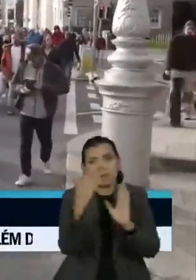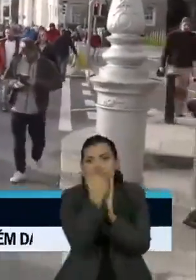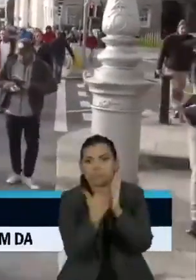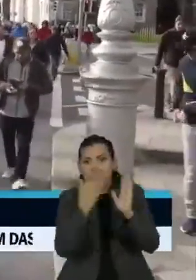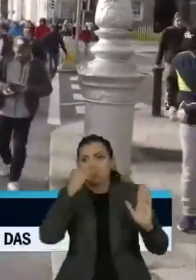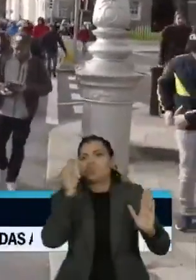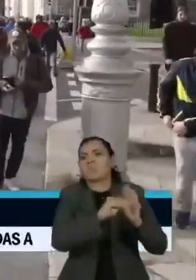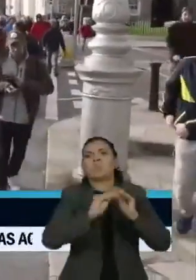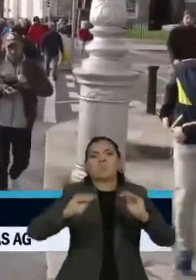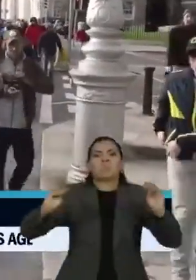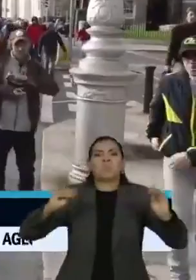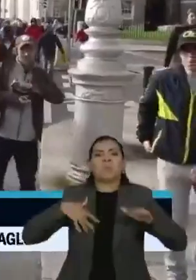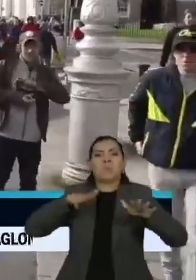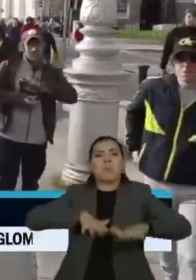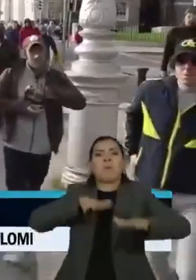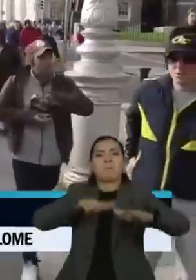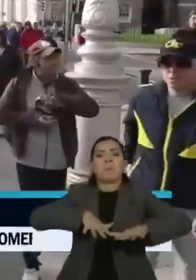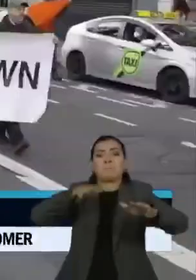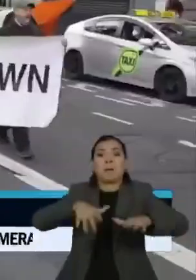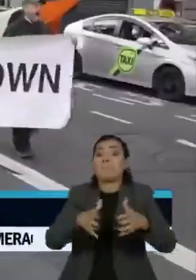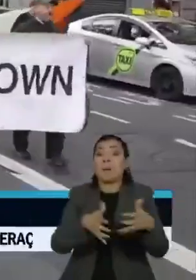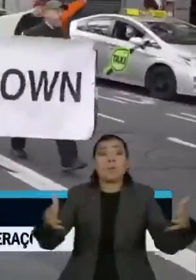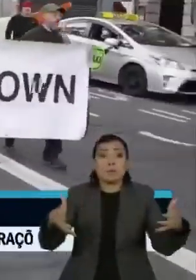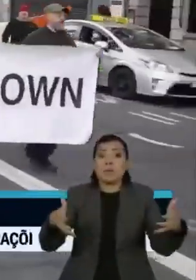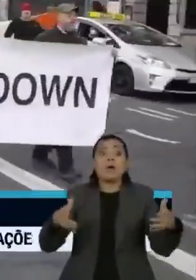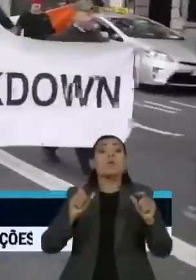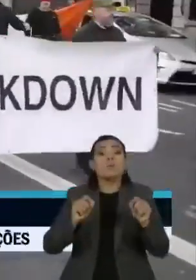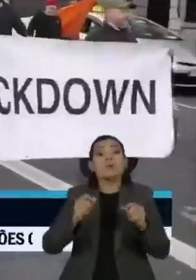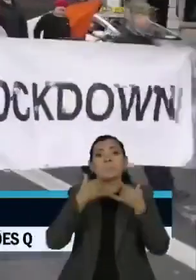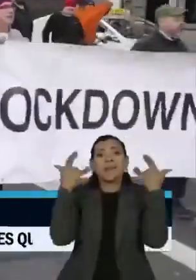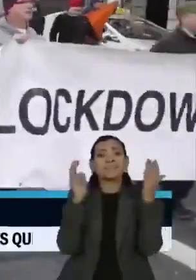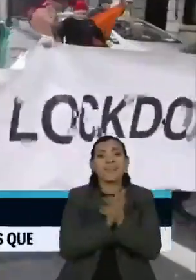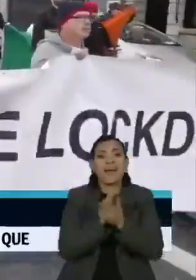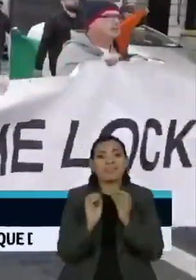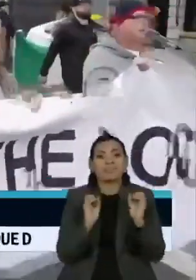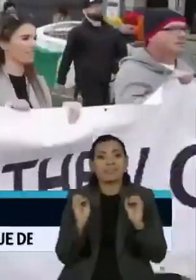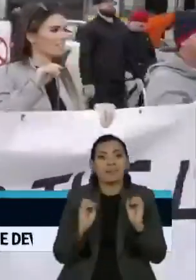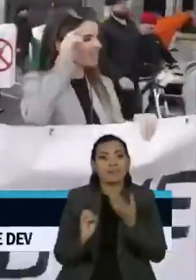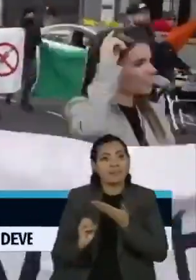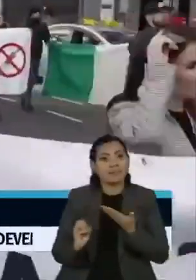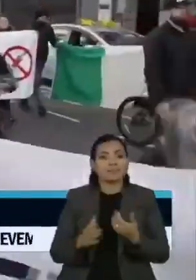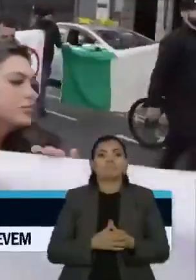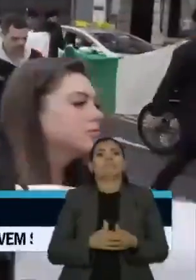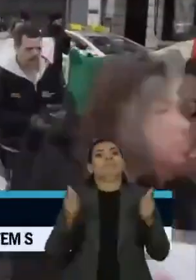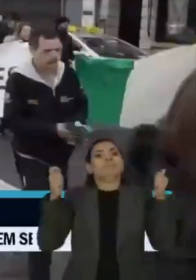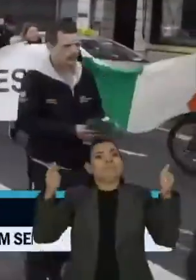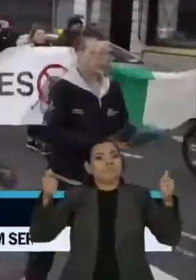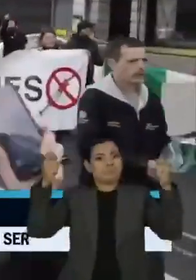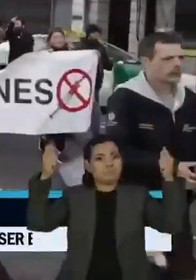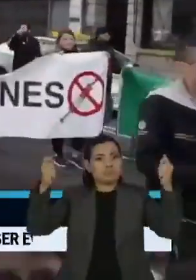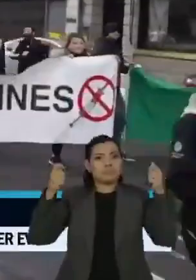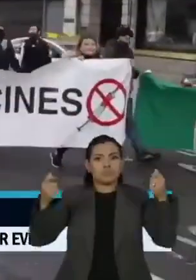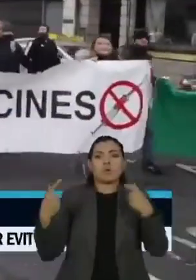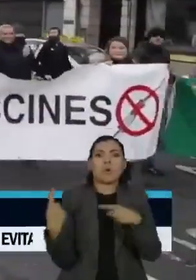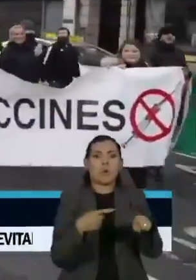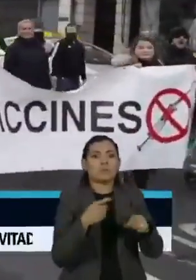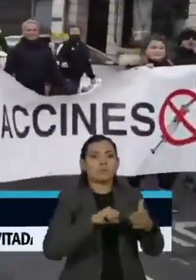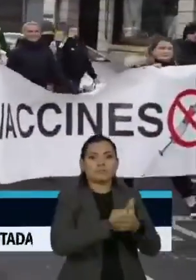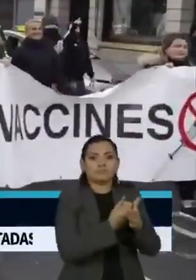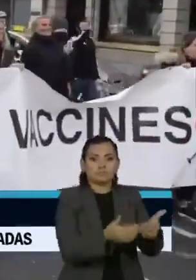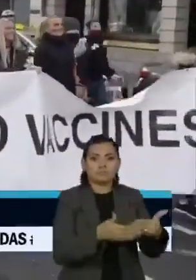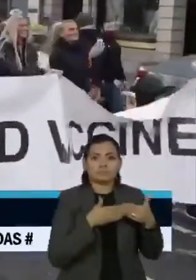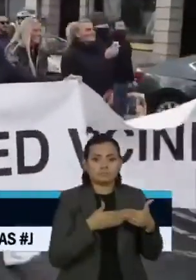passeata para protestar. A maior parte dos manifestantes estava sem máscara. E não faltaram faixas contra o lockdown e a